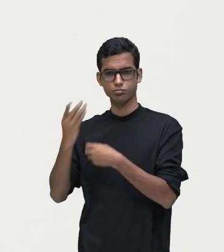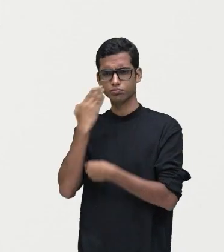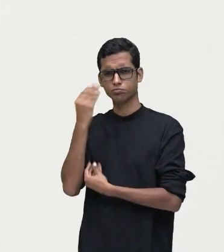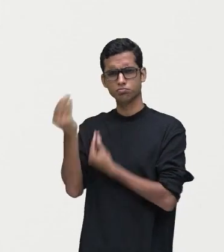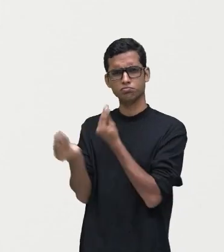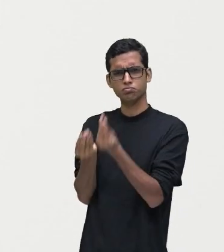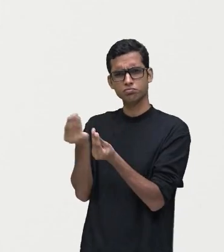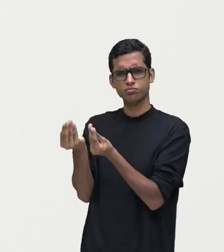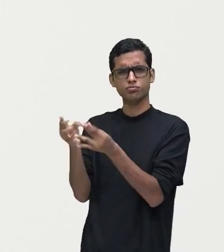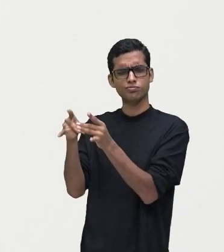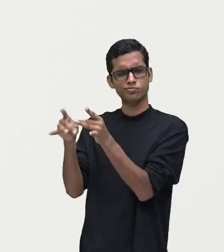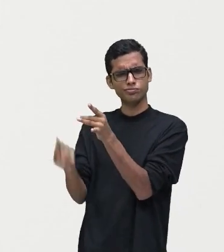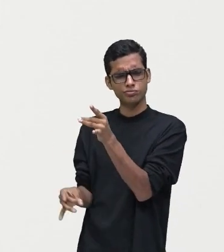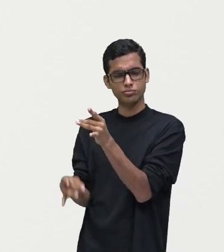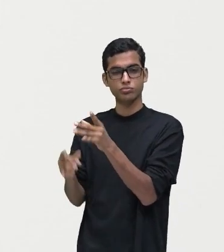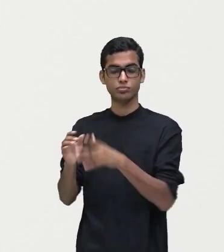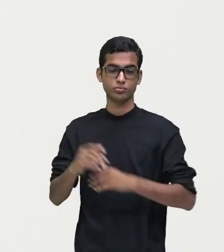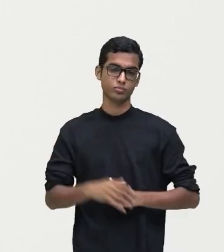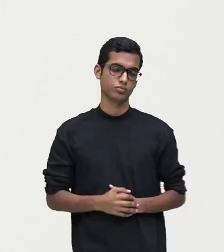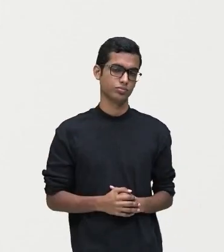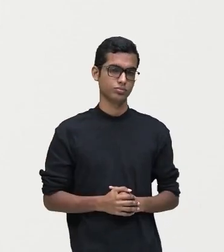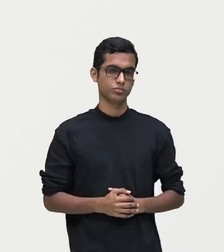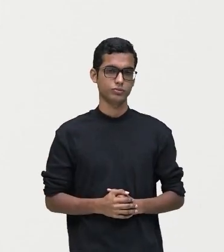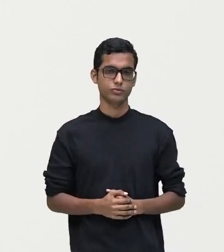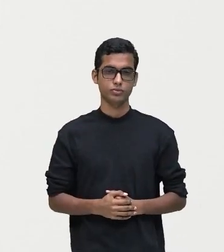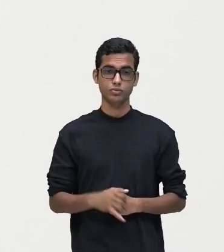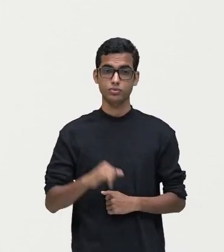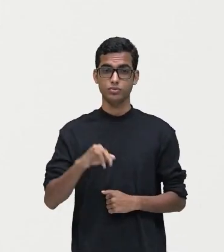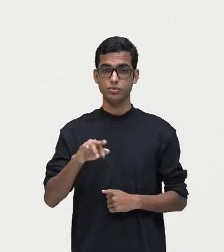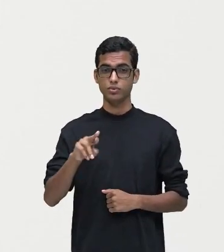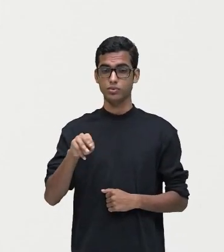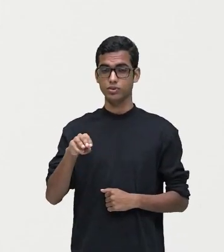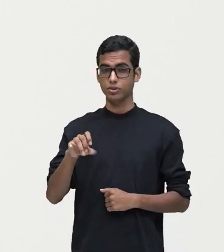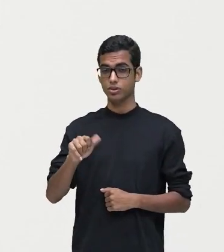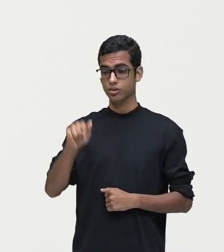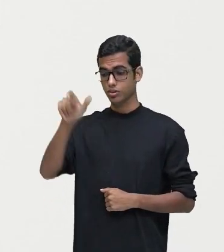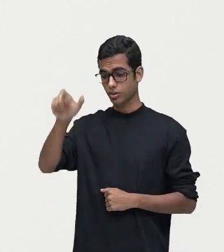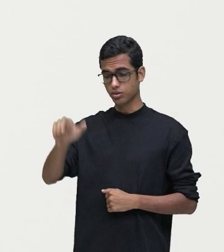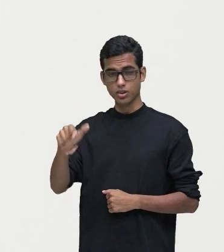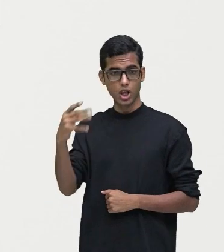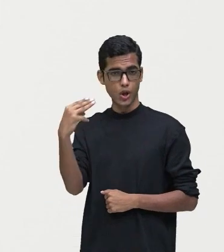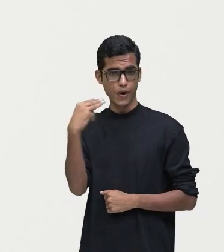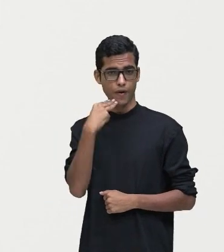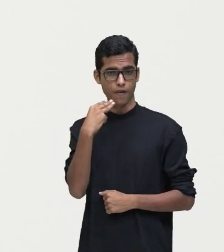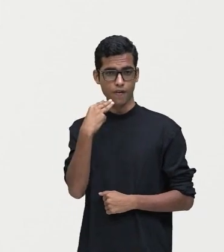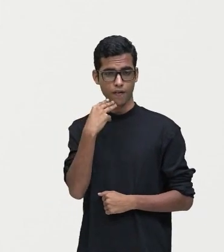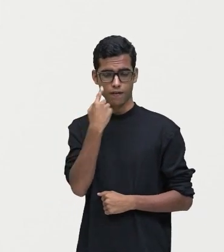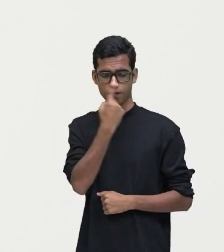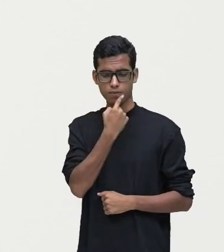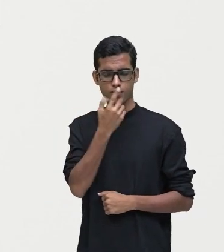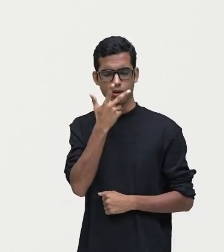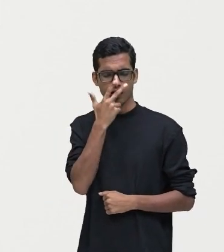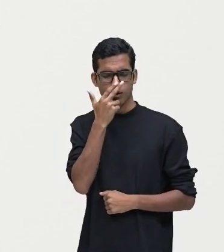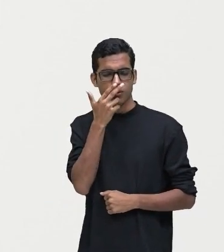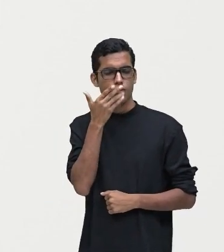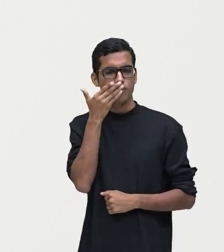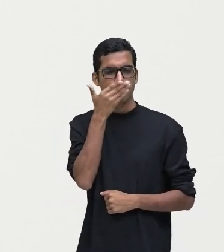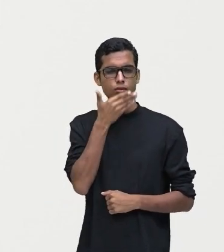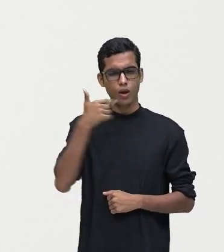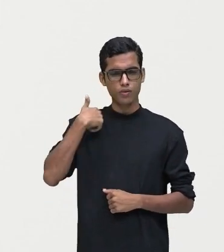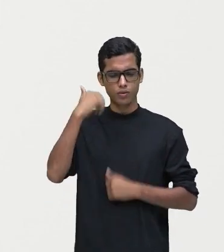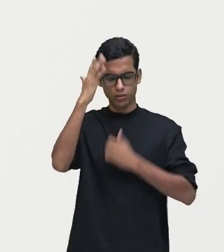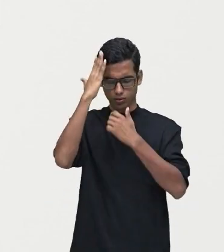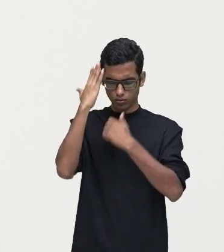como ele descreve essa personagem. Iracema, a virgem dos lábios de mel, que tinha os cabelos mais